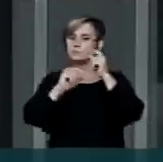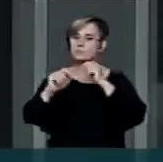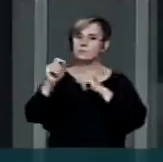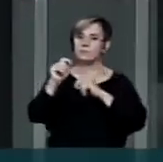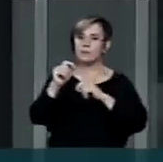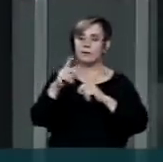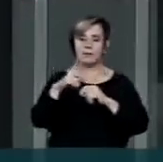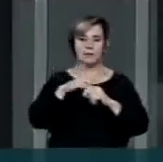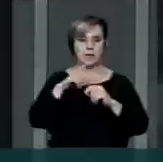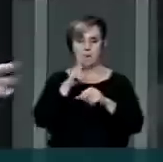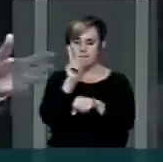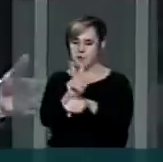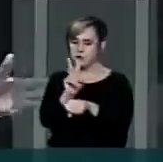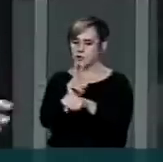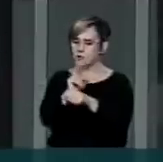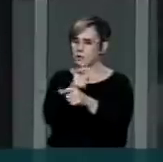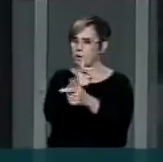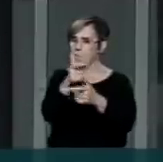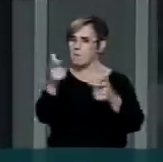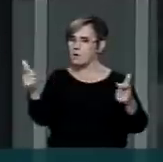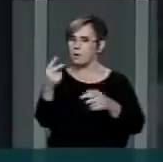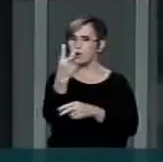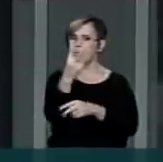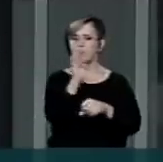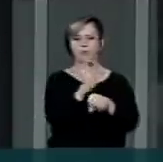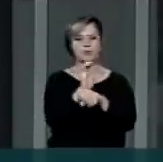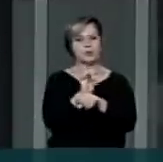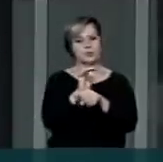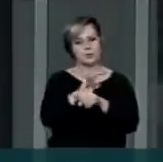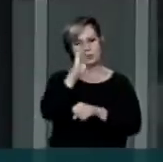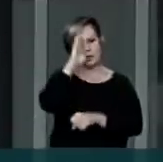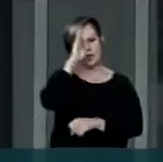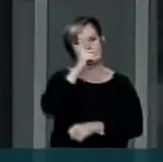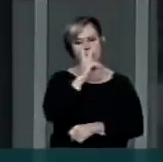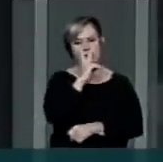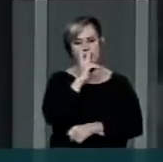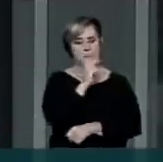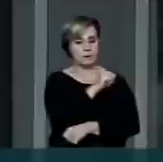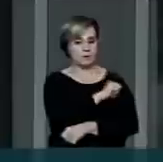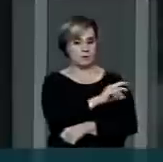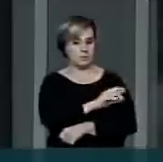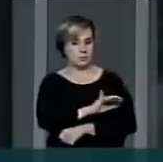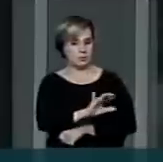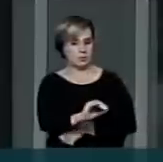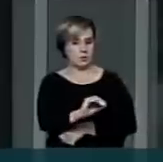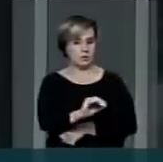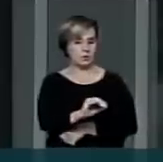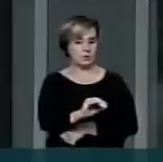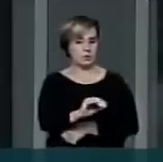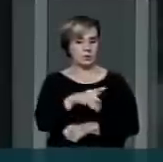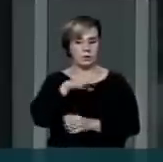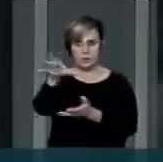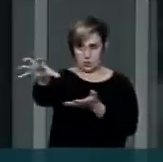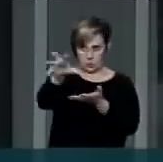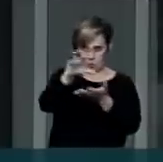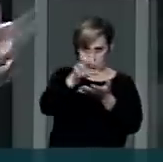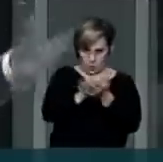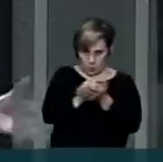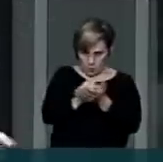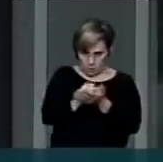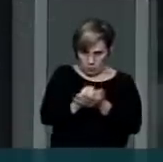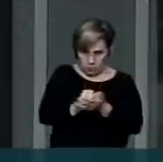excesso de proteção aos dois estados, principalmente ao Espírito Santo e ao Rio de Janeiro, que centralizam esse crescimento